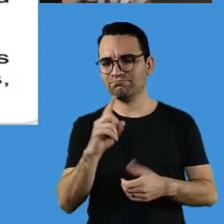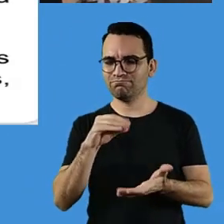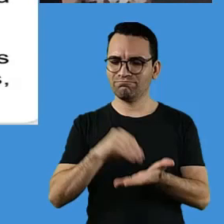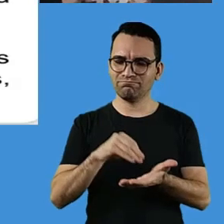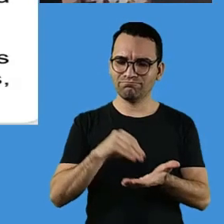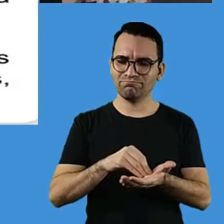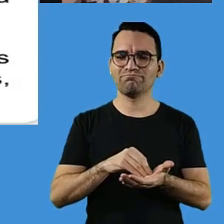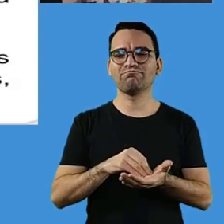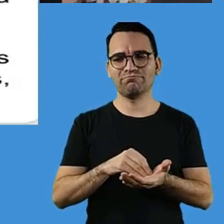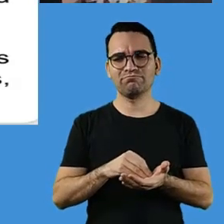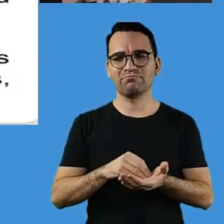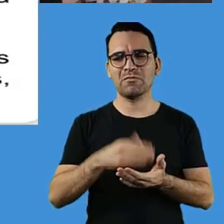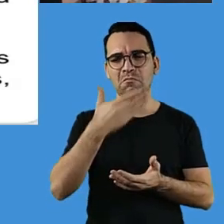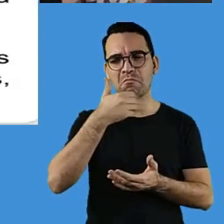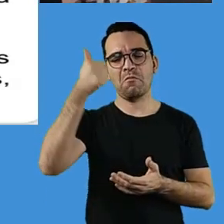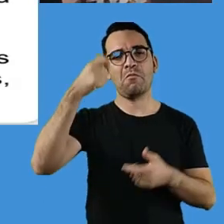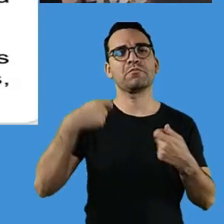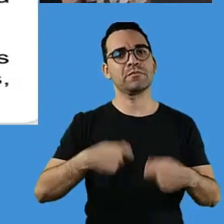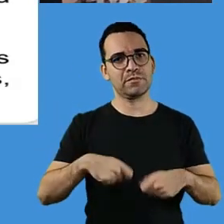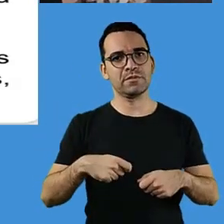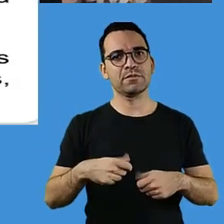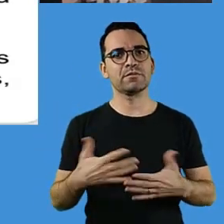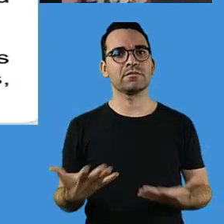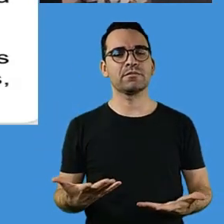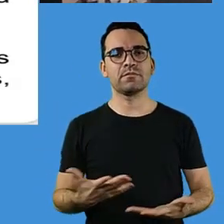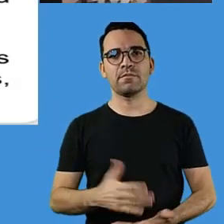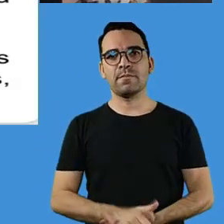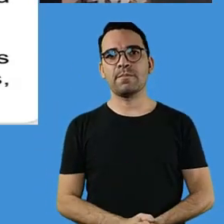melhorar e o que pode continuar.